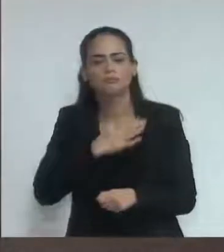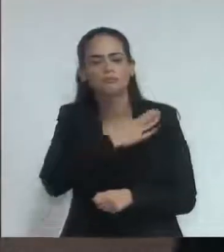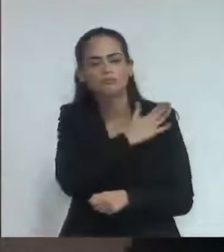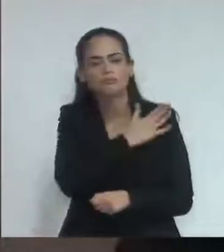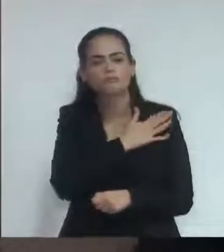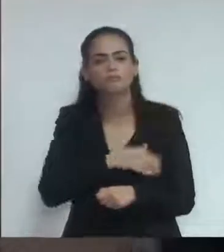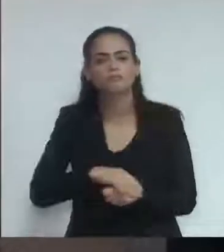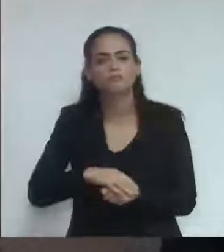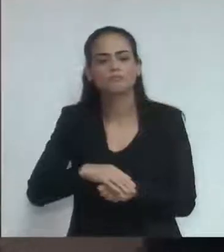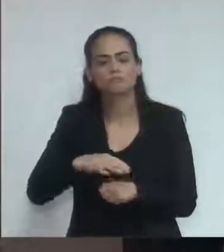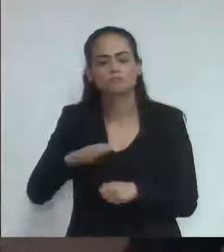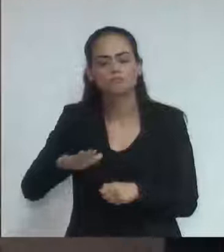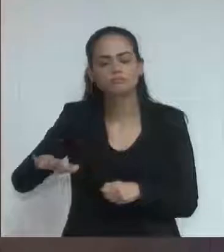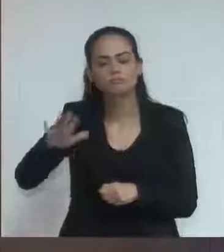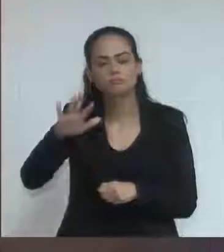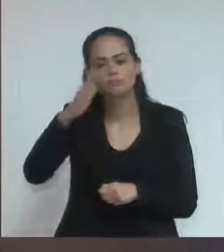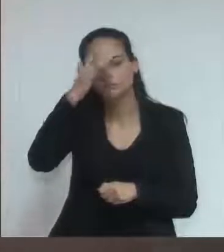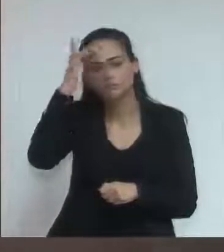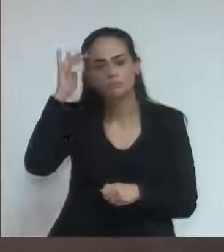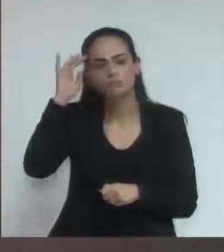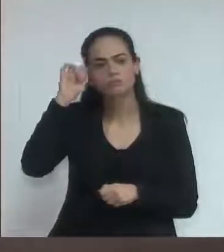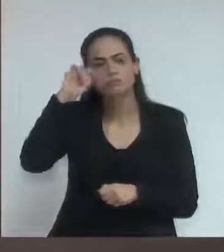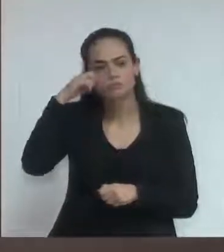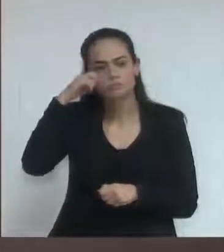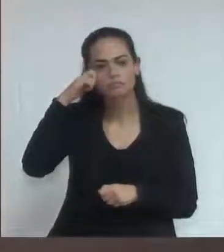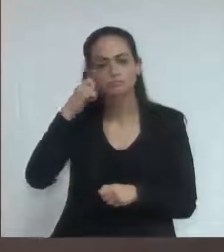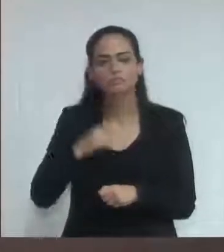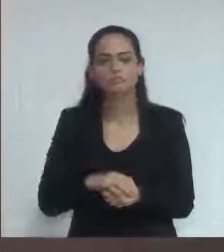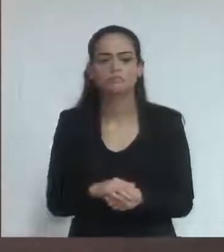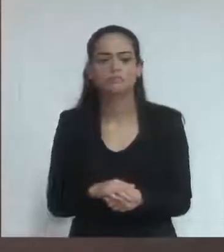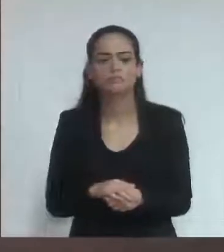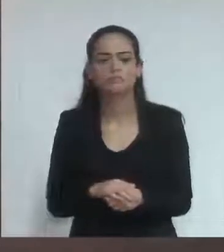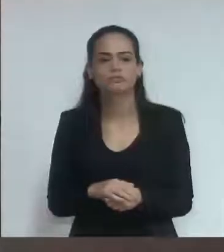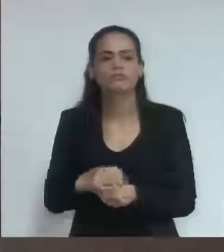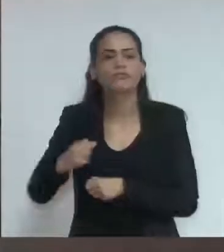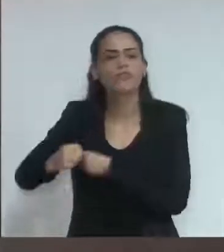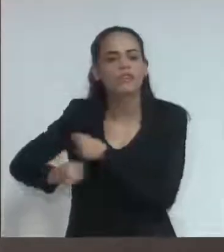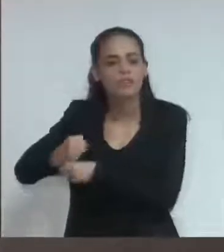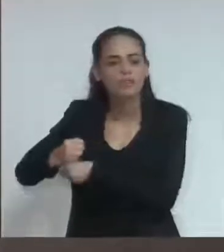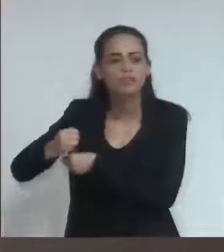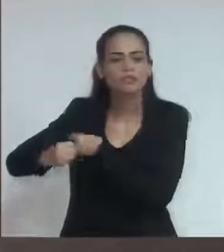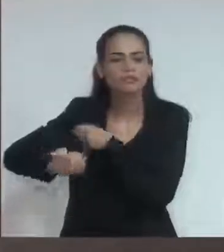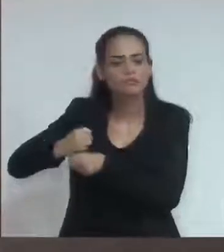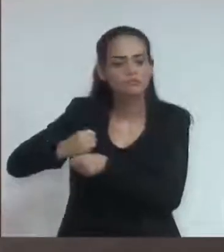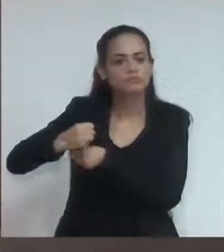hoje nós sabemos ainda mesmo após anos e anos